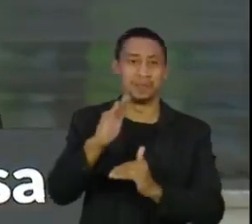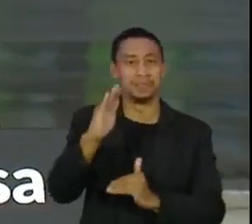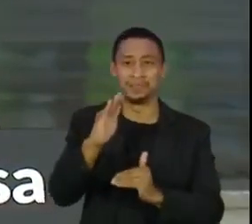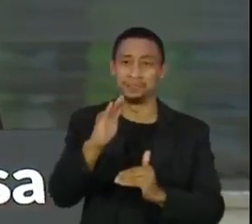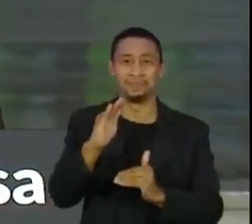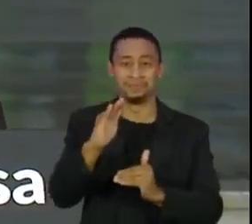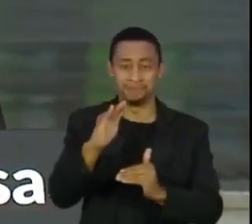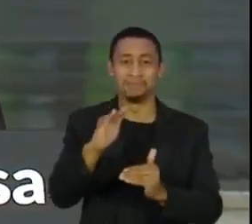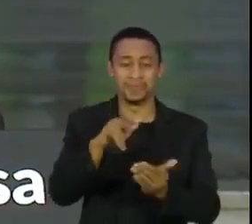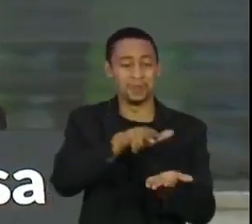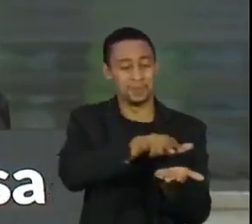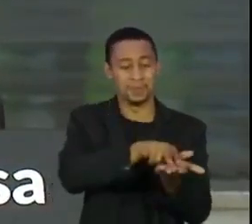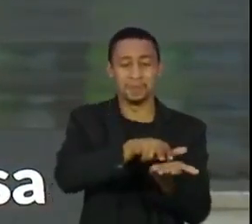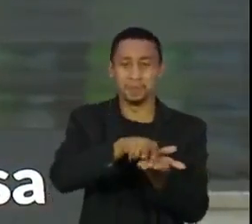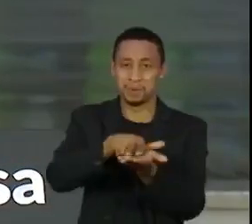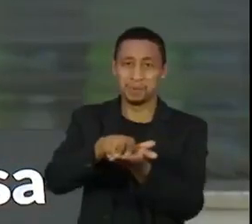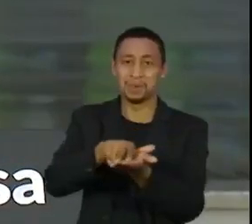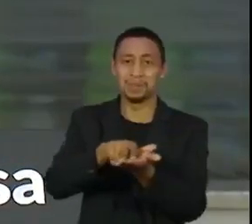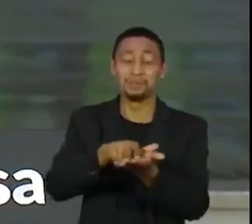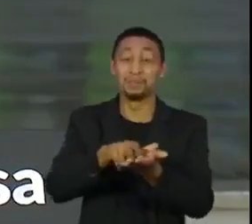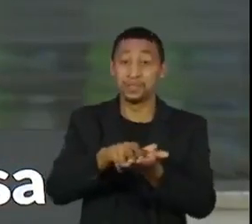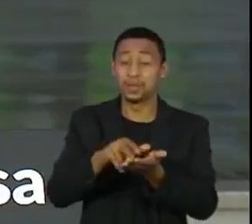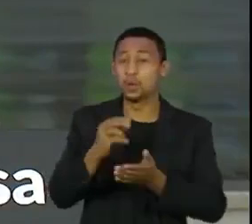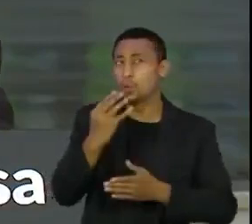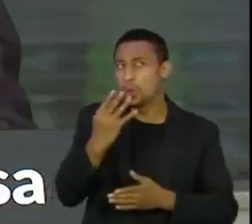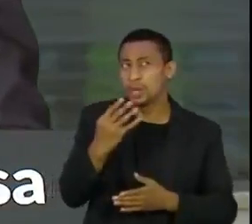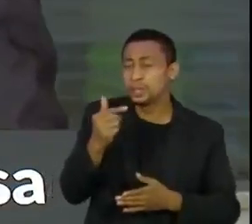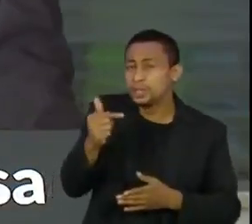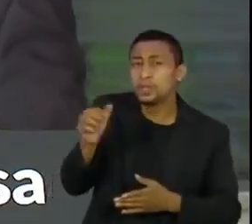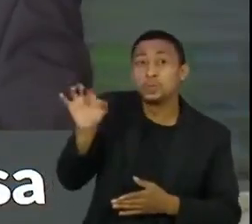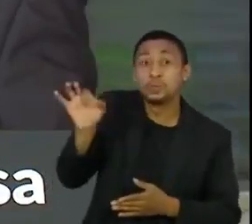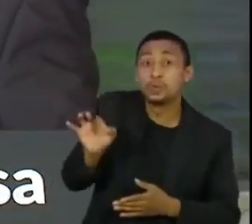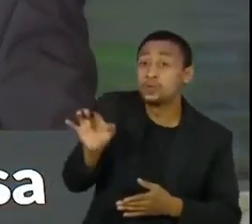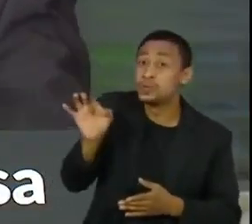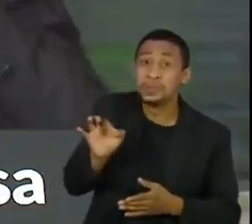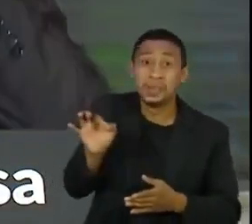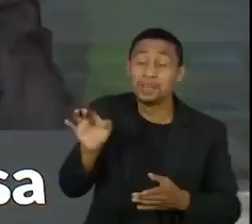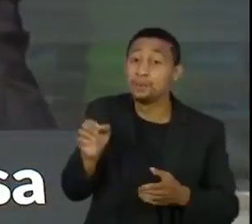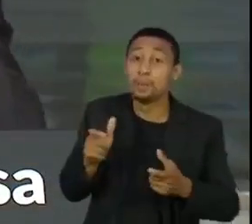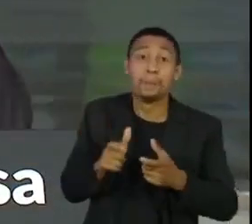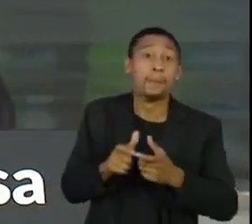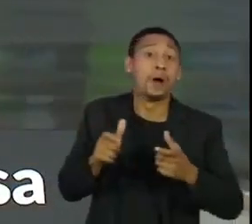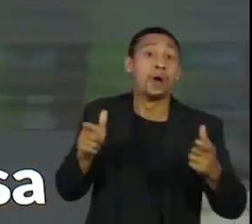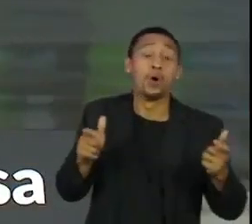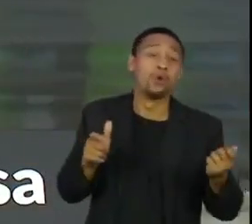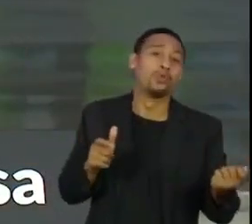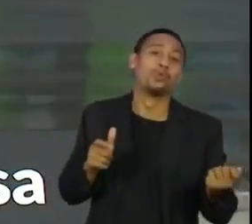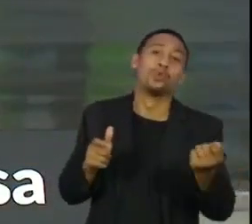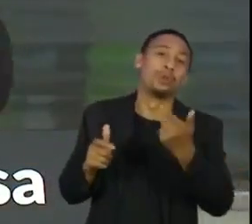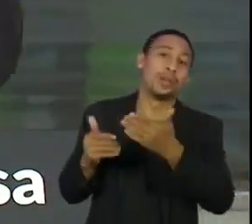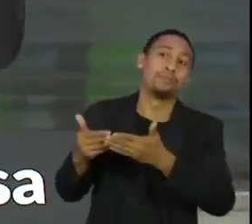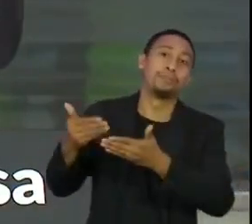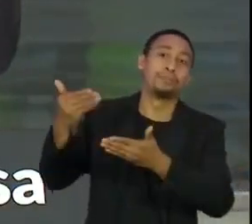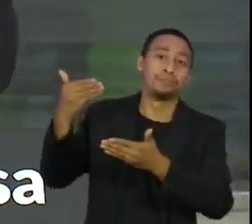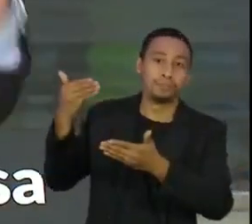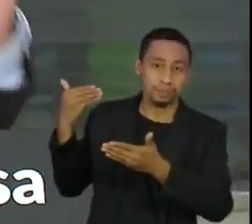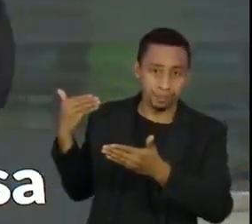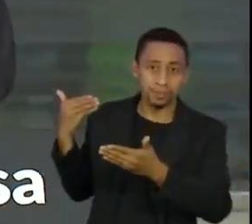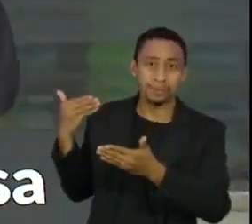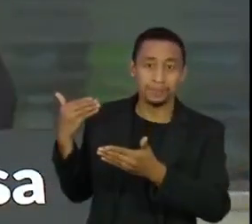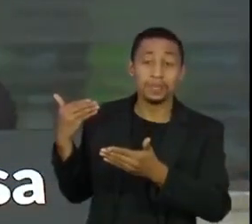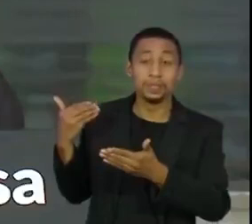número que foi 47% maior do que no pico da primeira onda, que foi